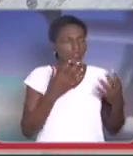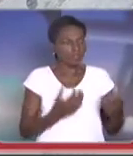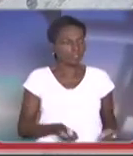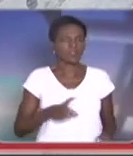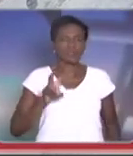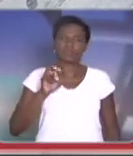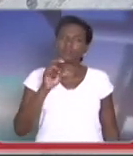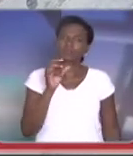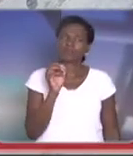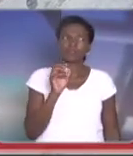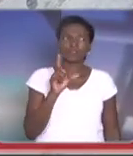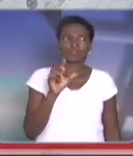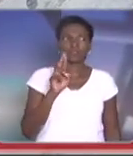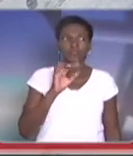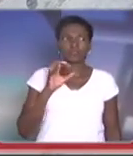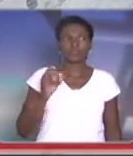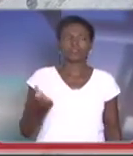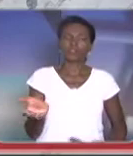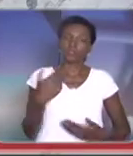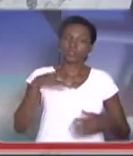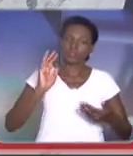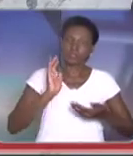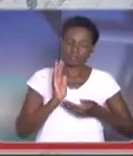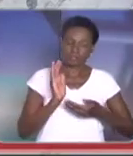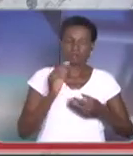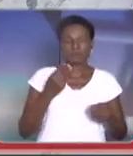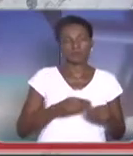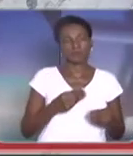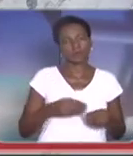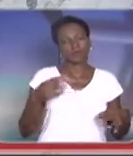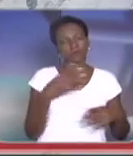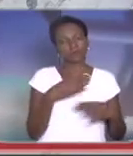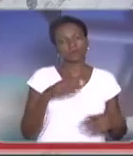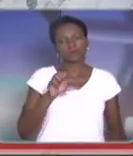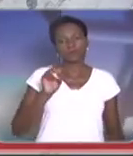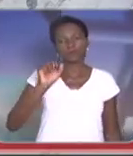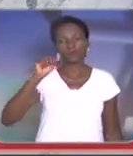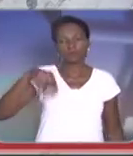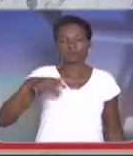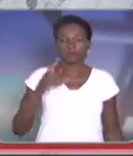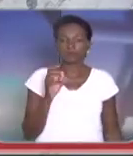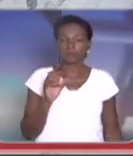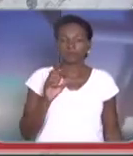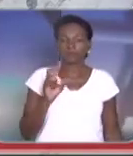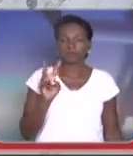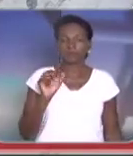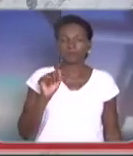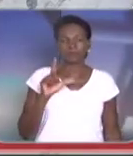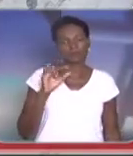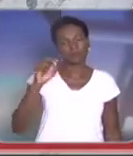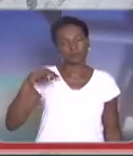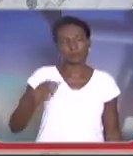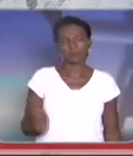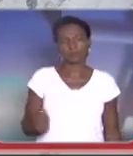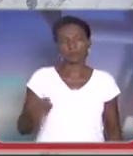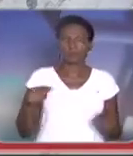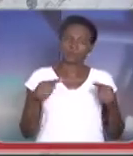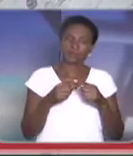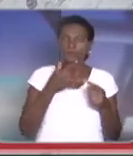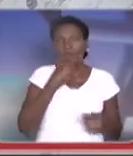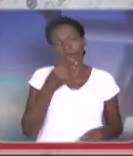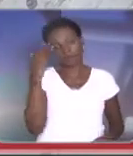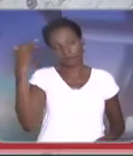Municipal da cidade de Sandovalina. Como diria o Boris Casoy, isso é